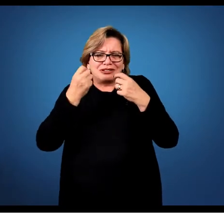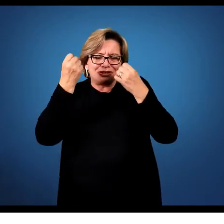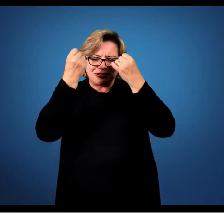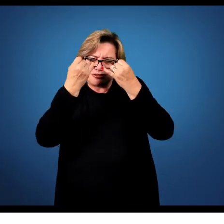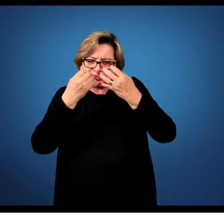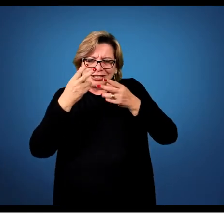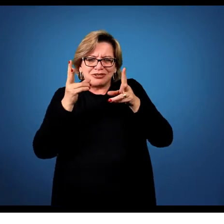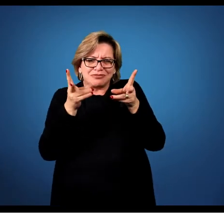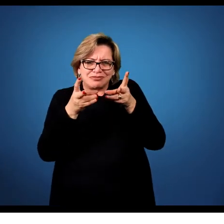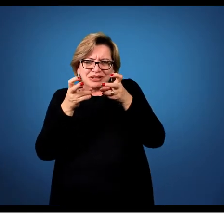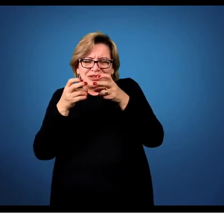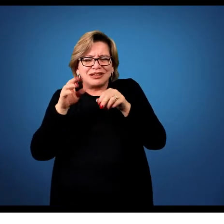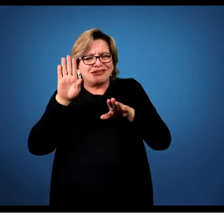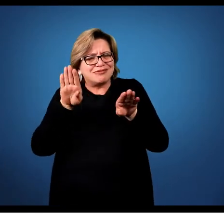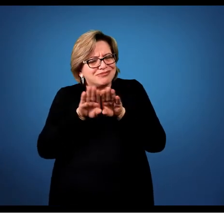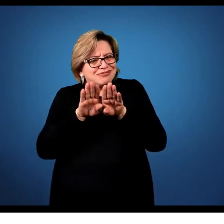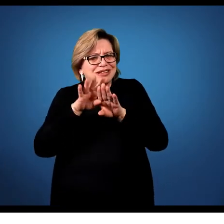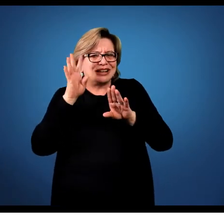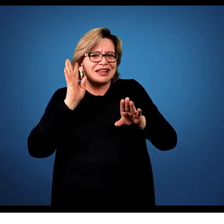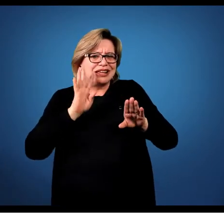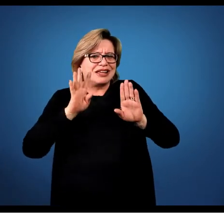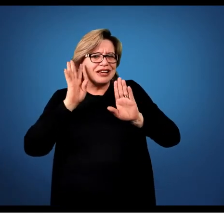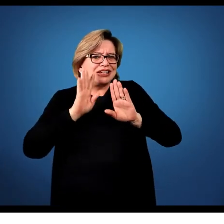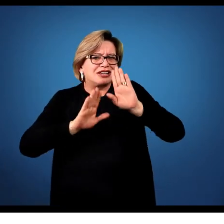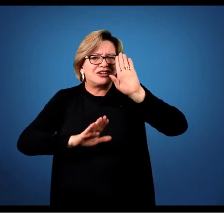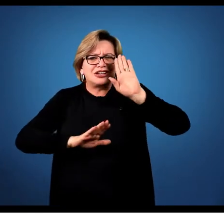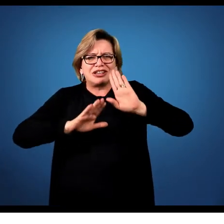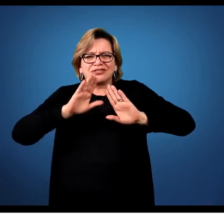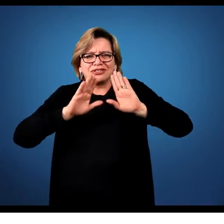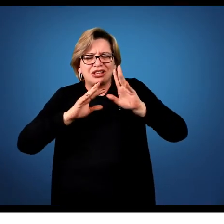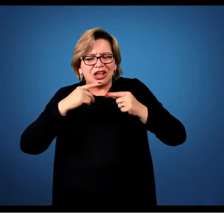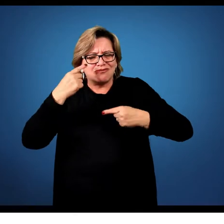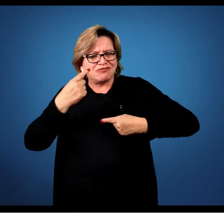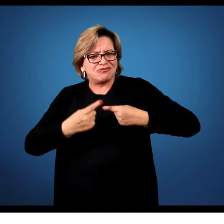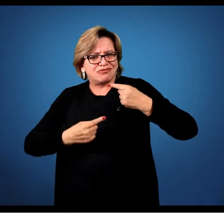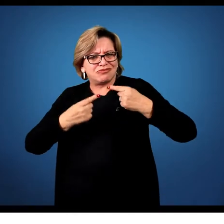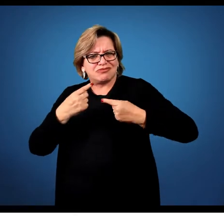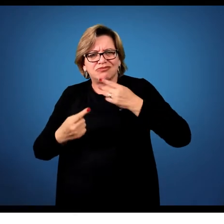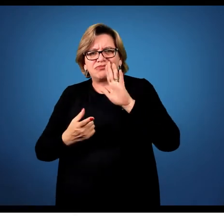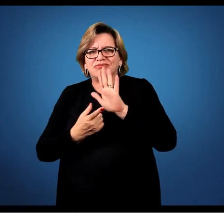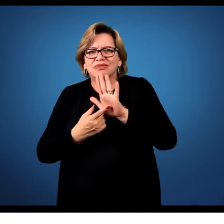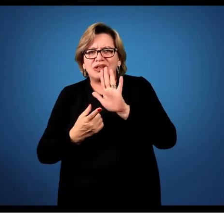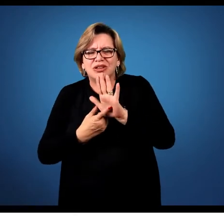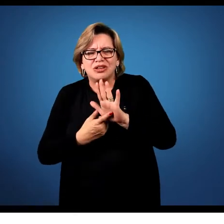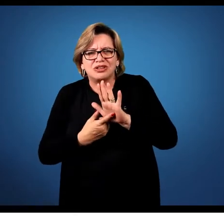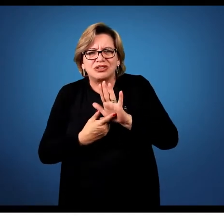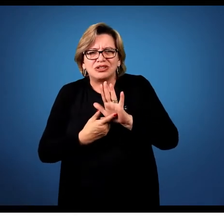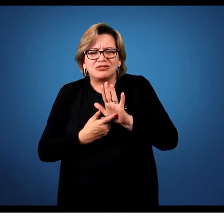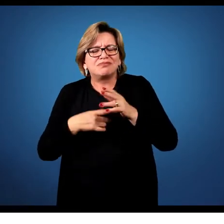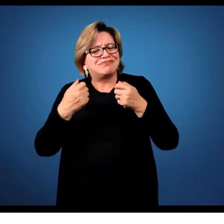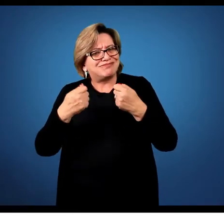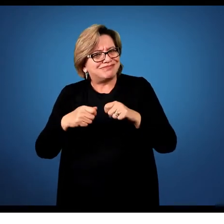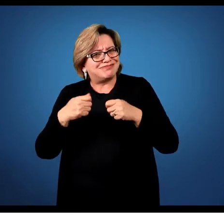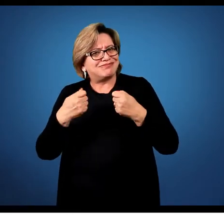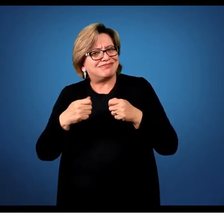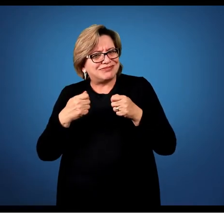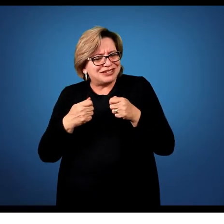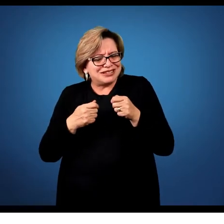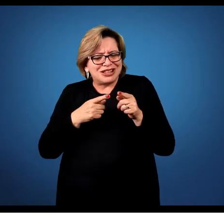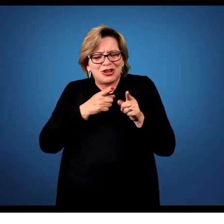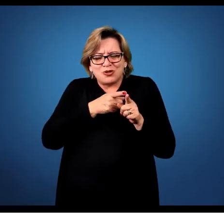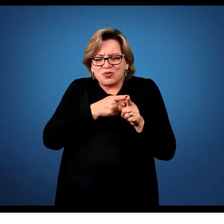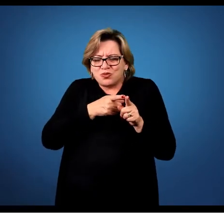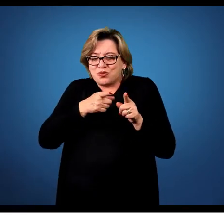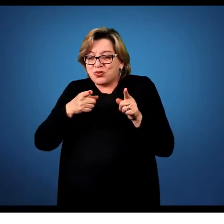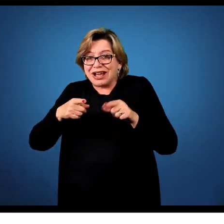é bacana que muitas das vezes toda essa discussão ela necessita de um período de tempo